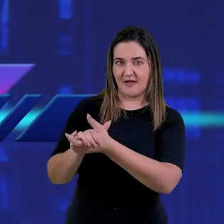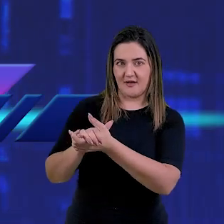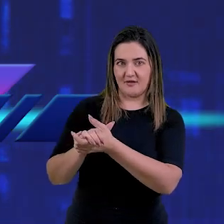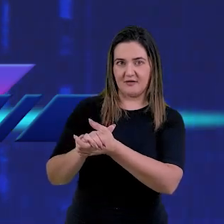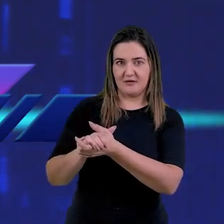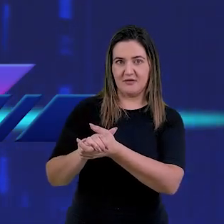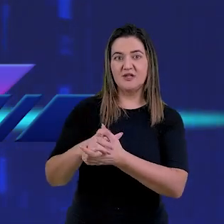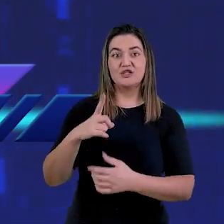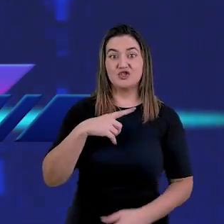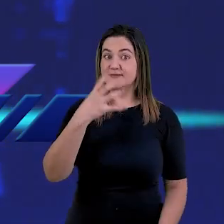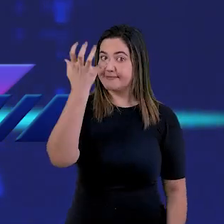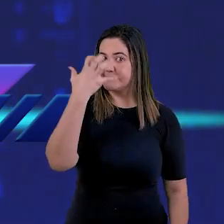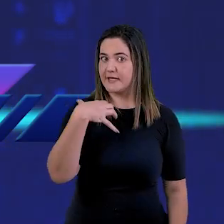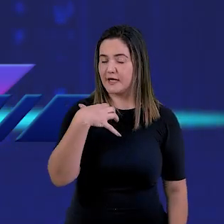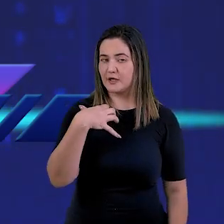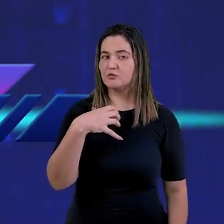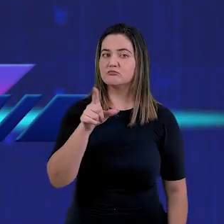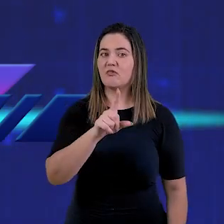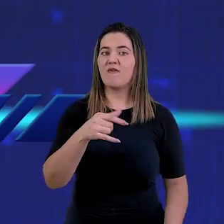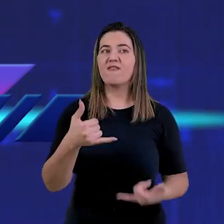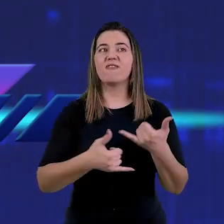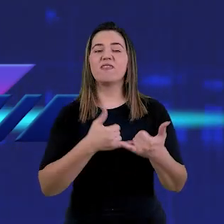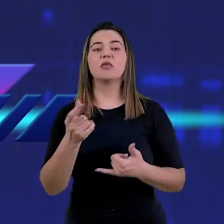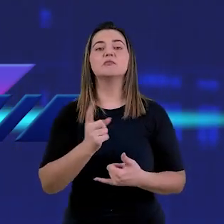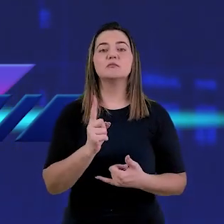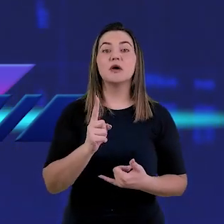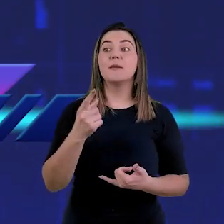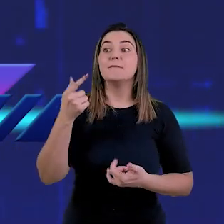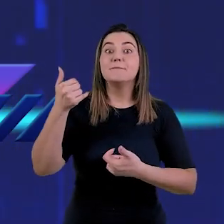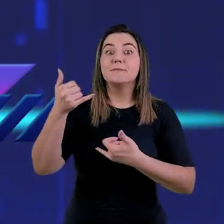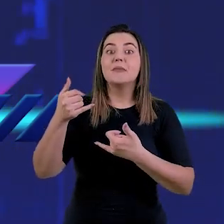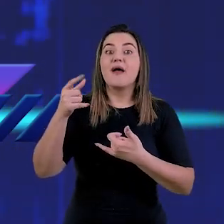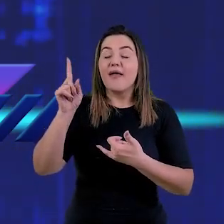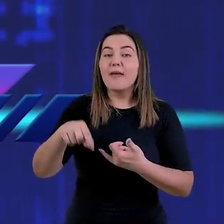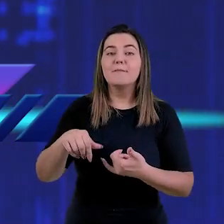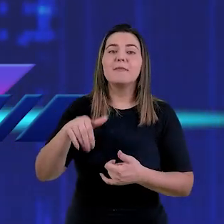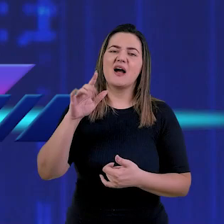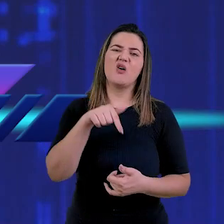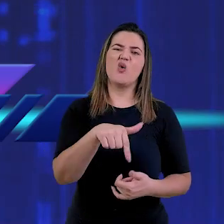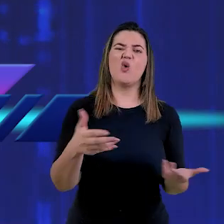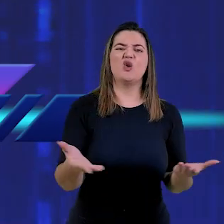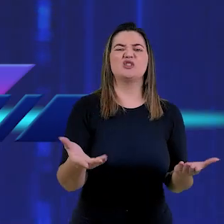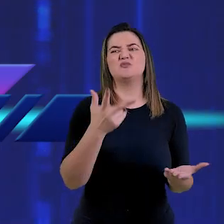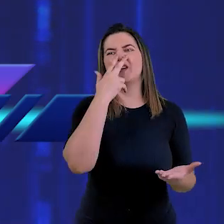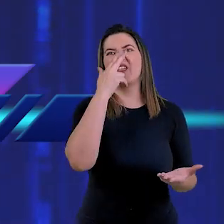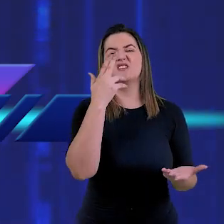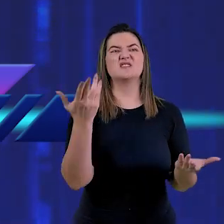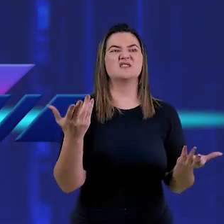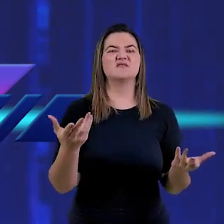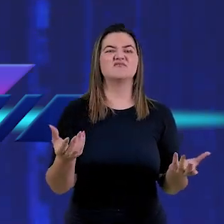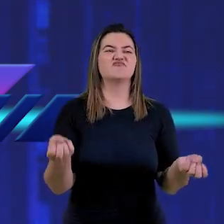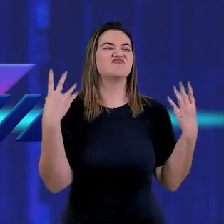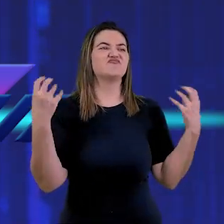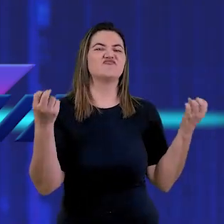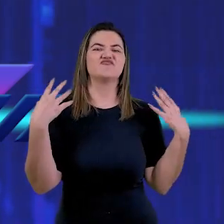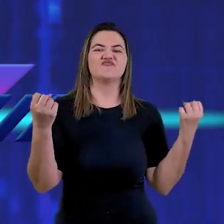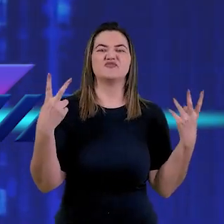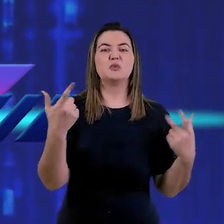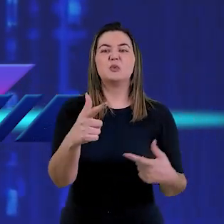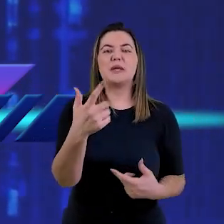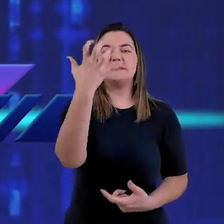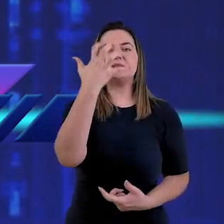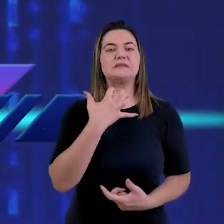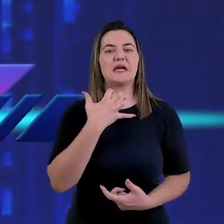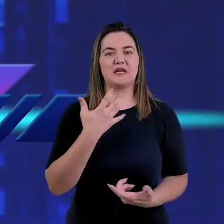muito mais seriedade do que o compromisso dos nossos dias. Quando nós voltamos à